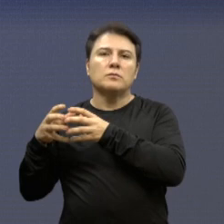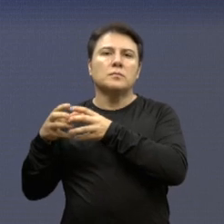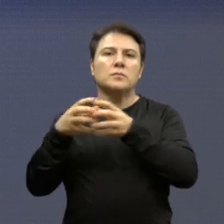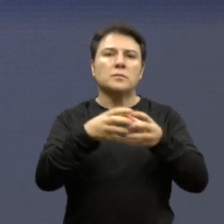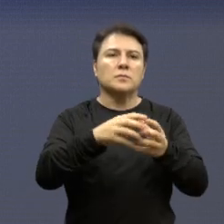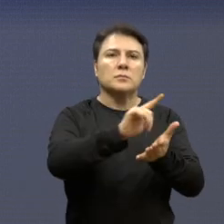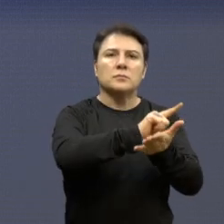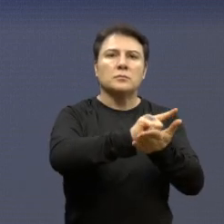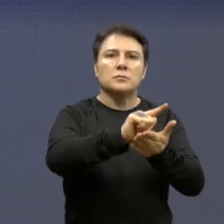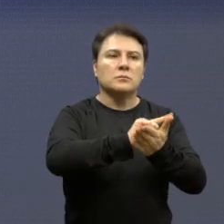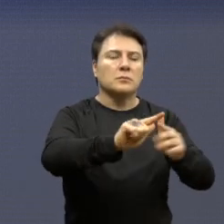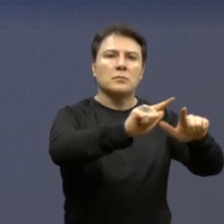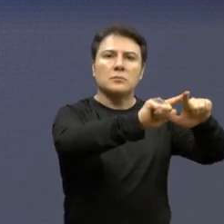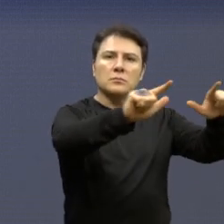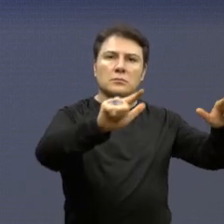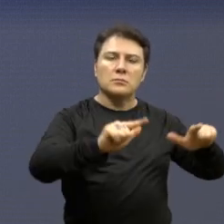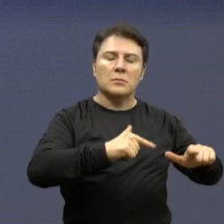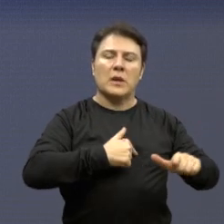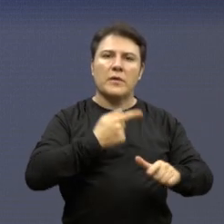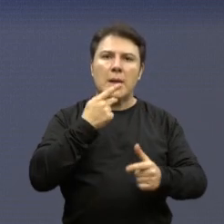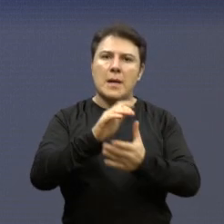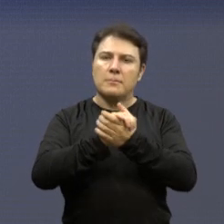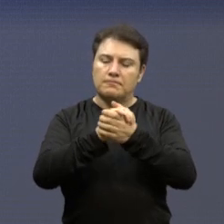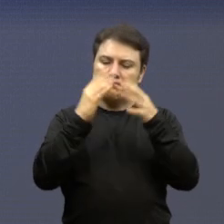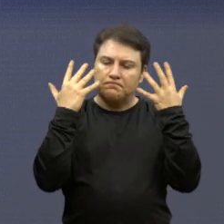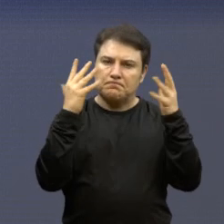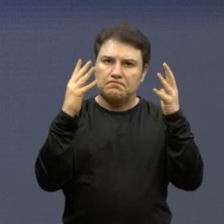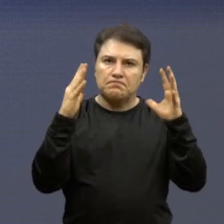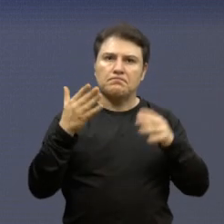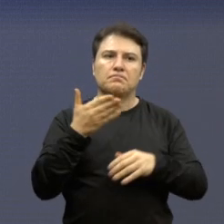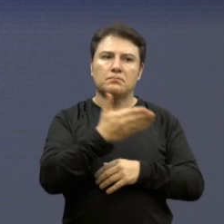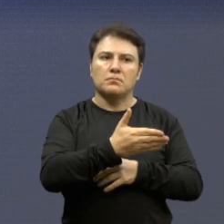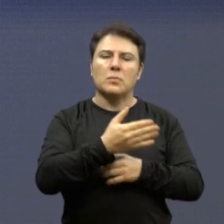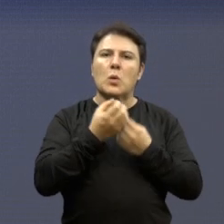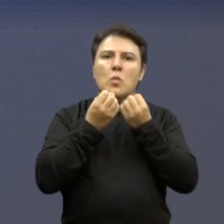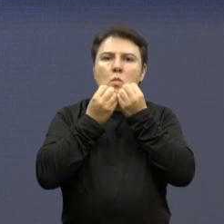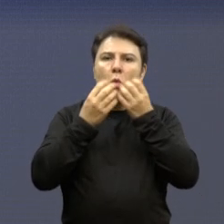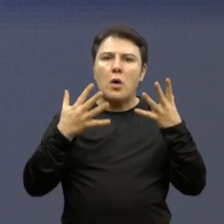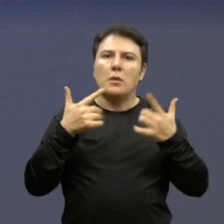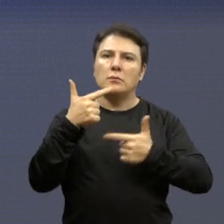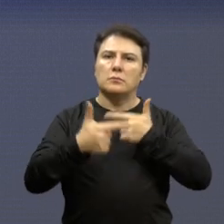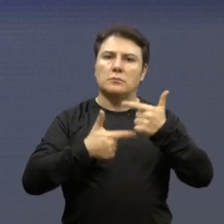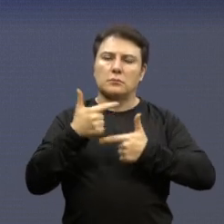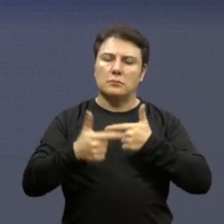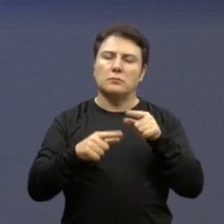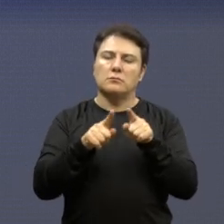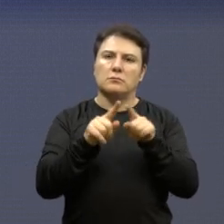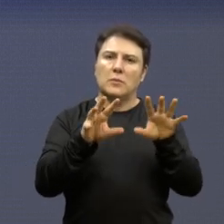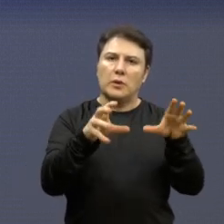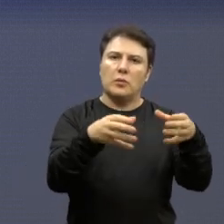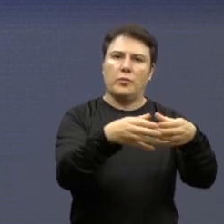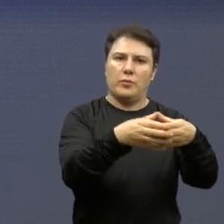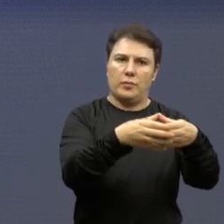fizeram toda a limpeza no local. Então, parabéns ao pessoal da vigilância, um belíssimo trabalho, toda a equipe aí.